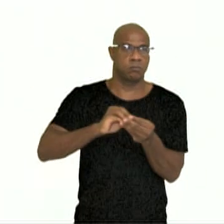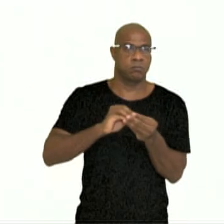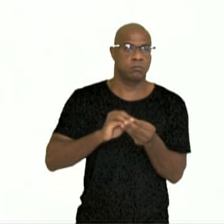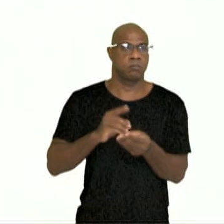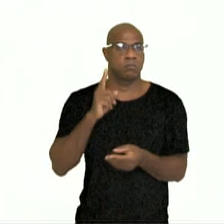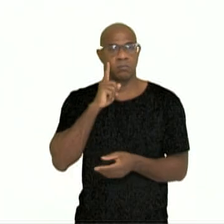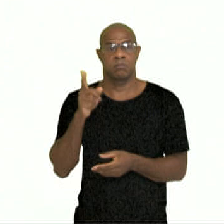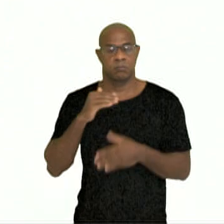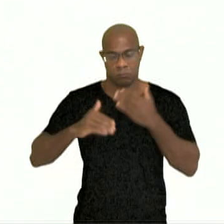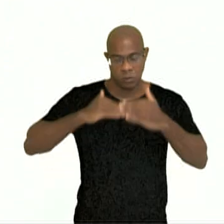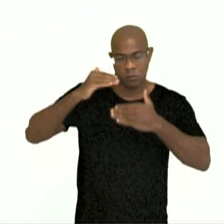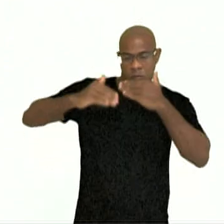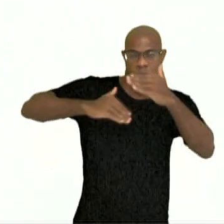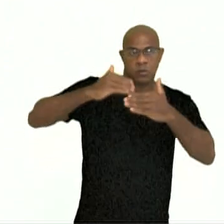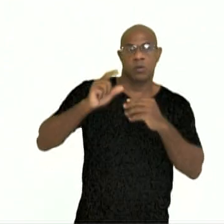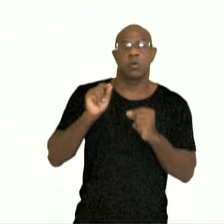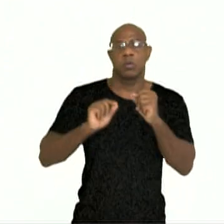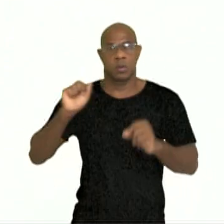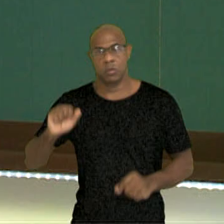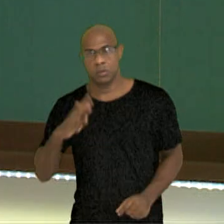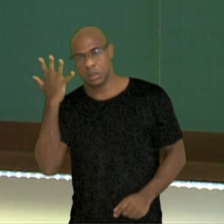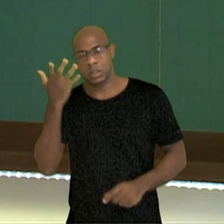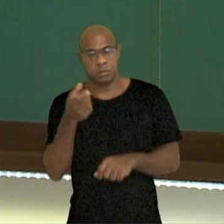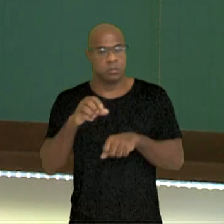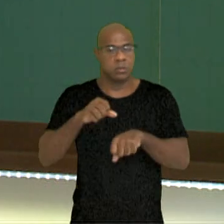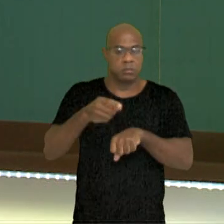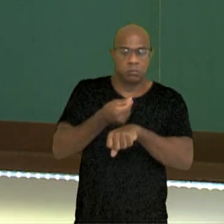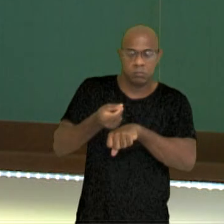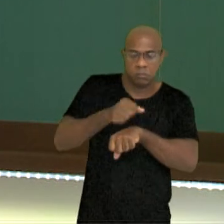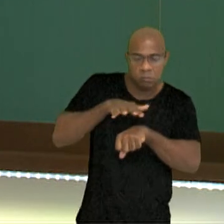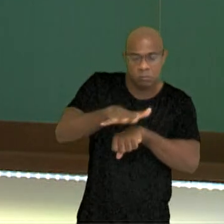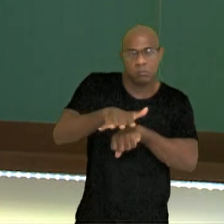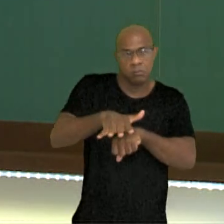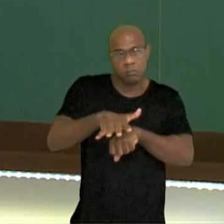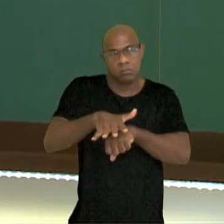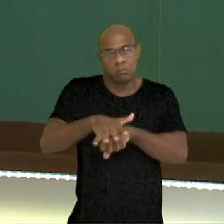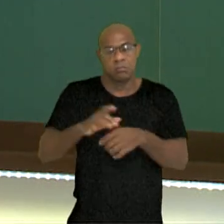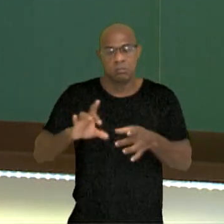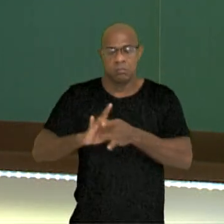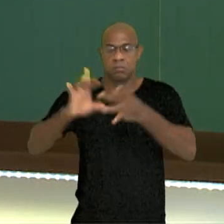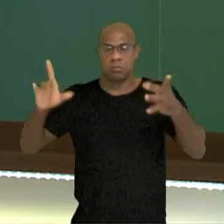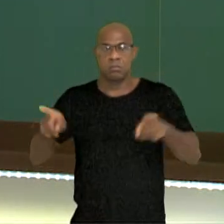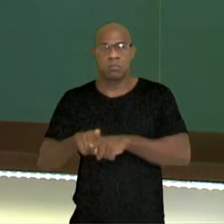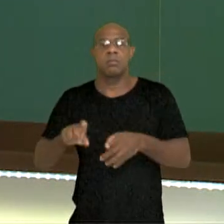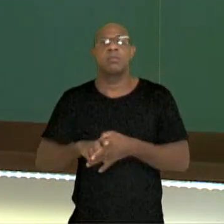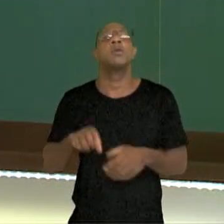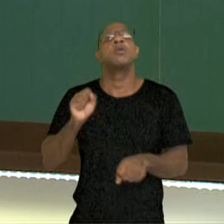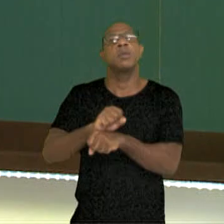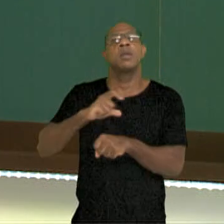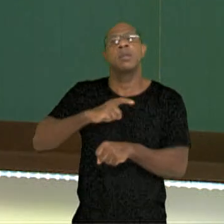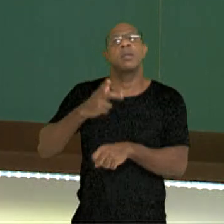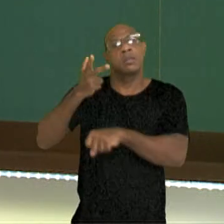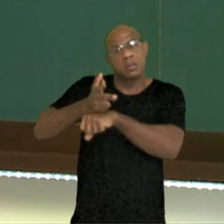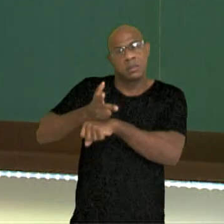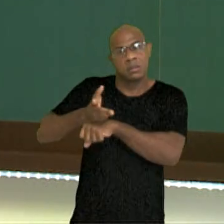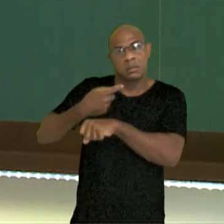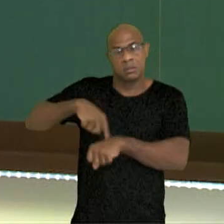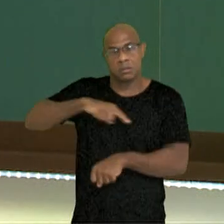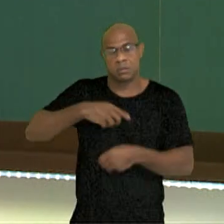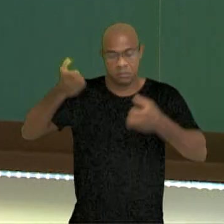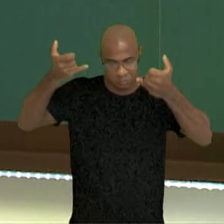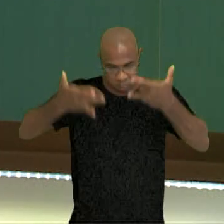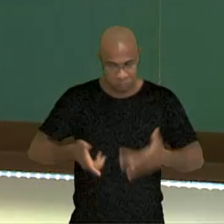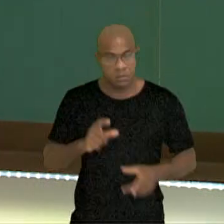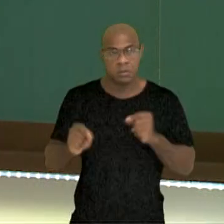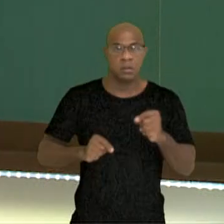noção da evolução do liberalismo para o neoliberalismo. E espero que nesse vídeo em que nós falamos